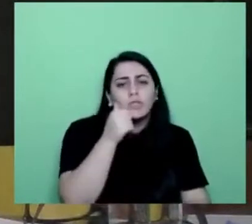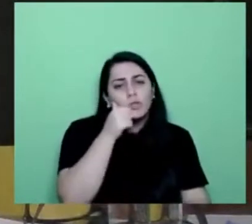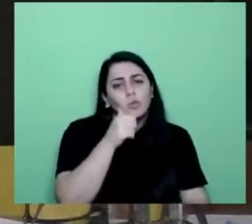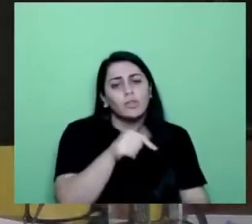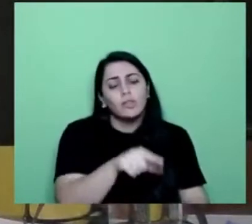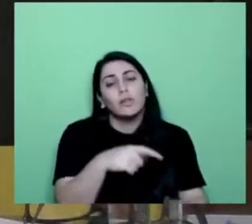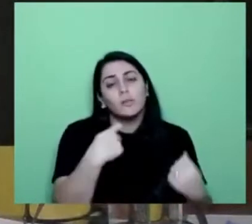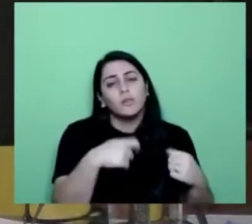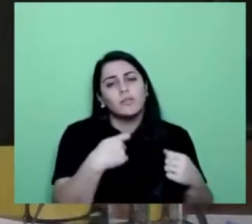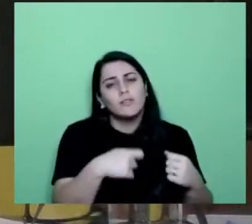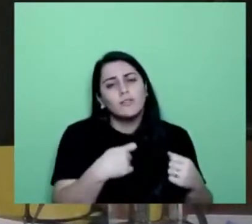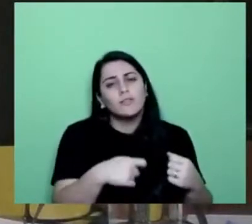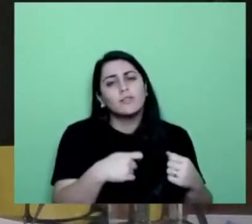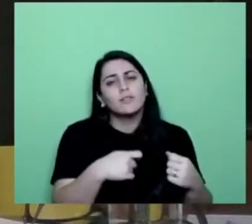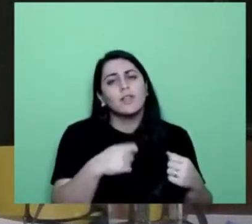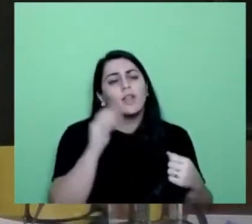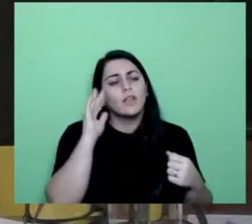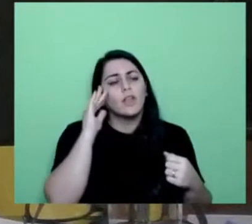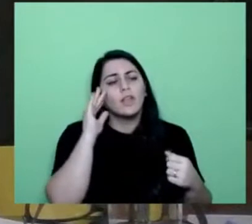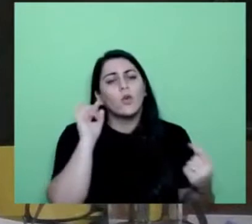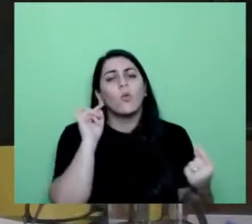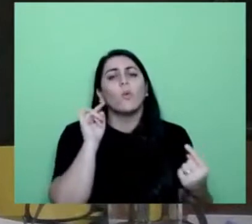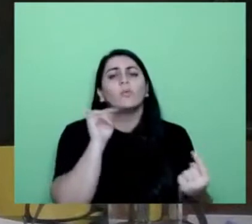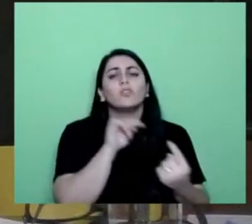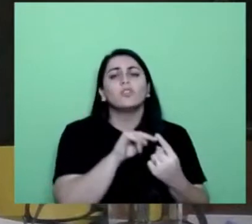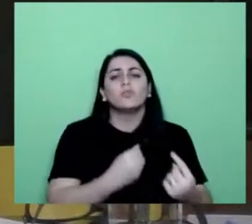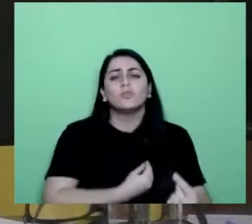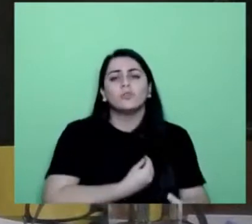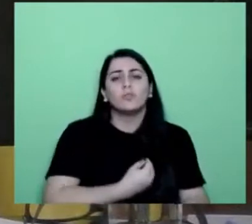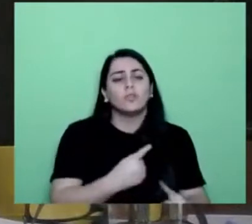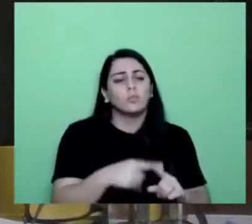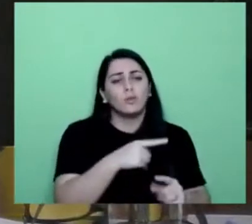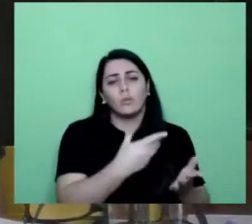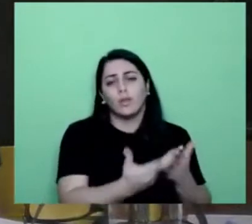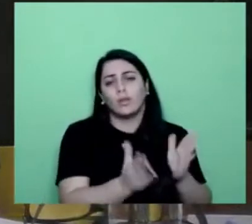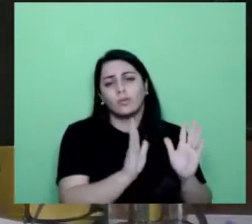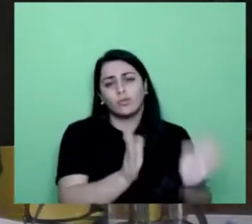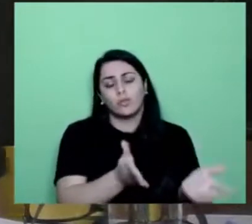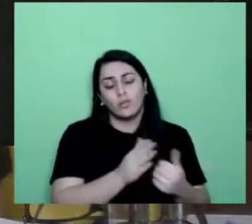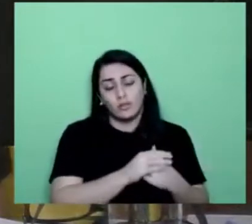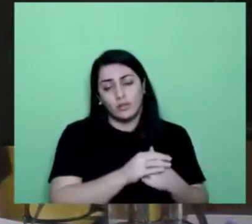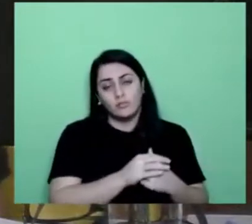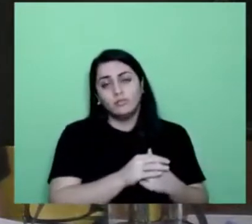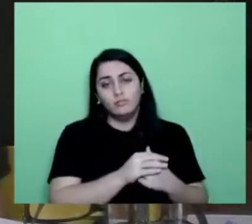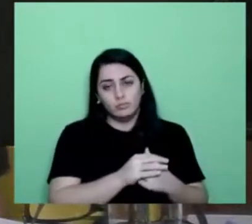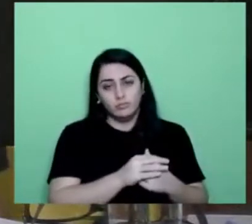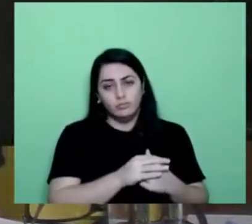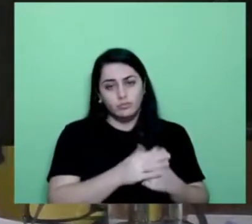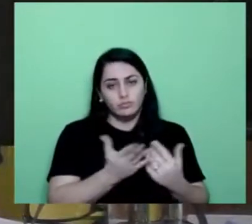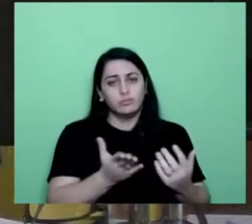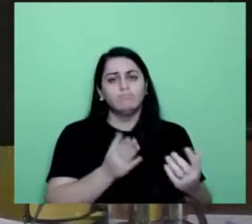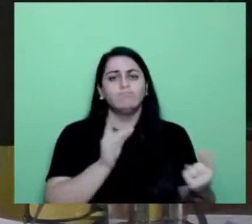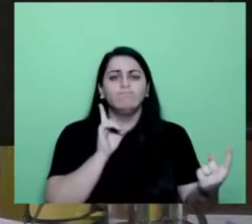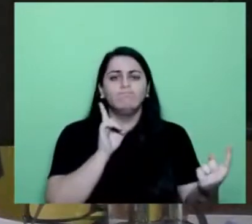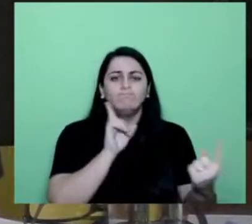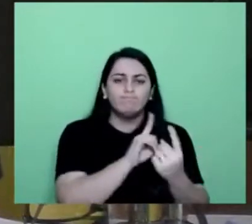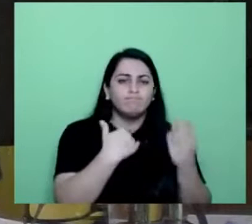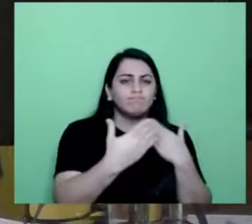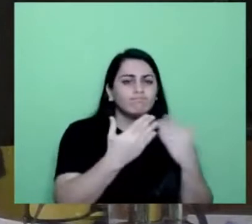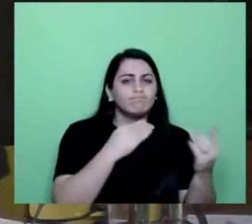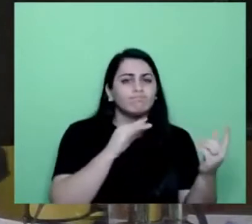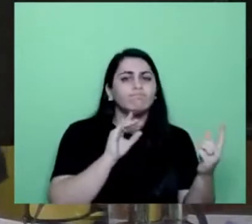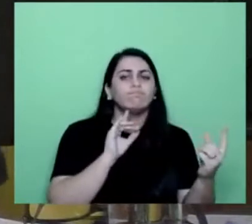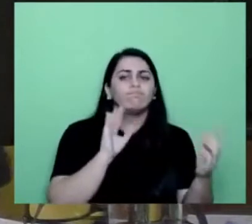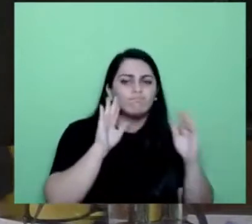que desenvolver o seu ideal de vida, que até isso ele já perdeu. Então, é uma abordagem especializada. Não é uma política